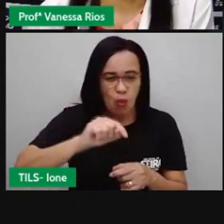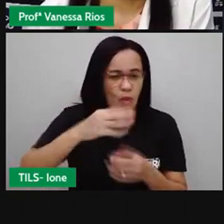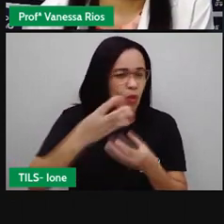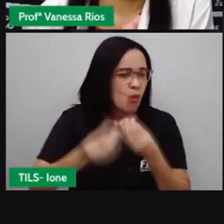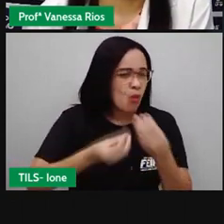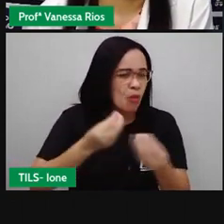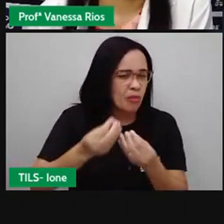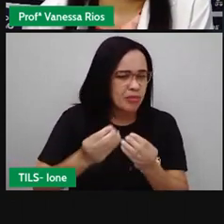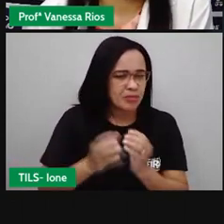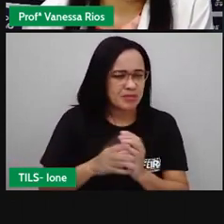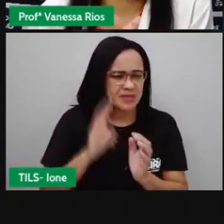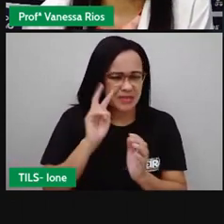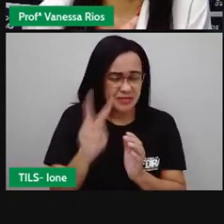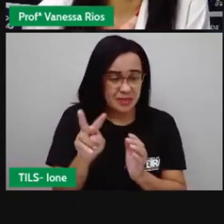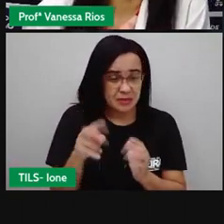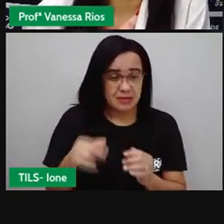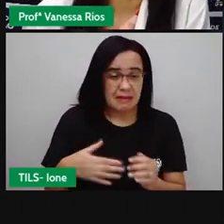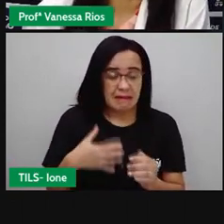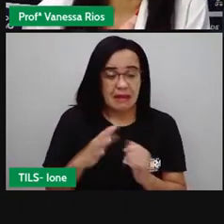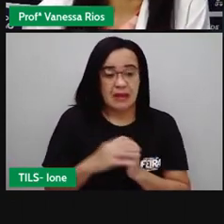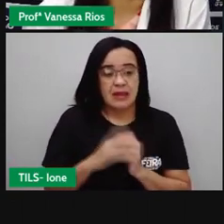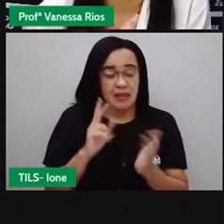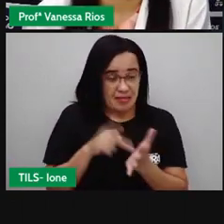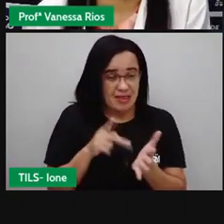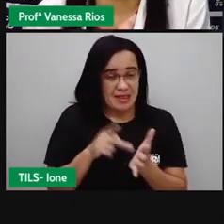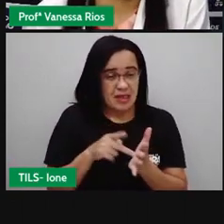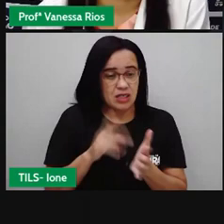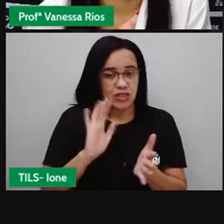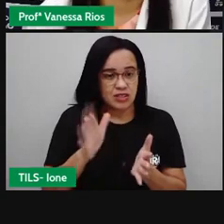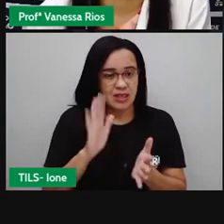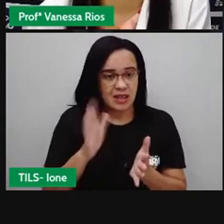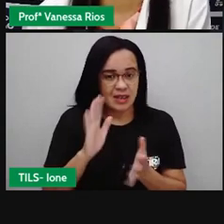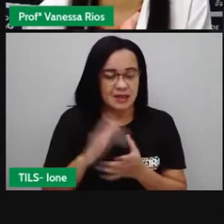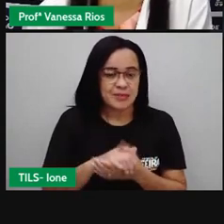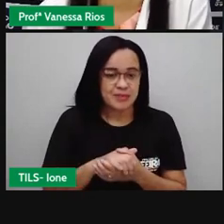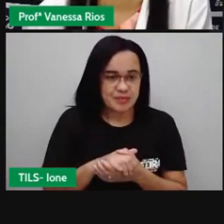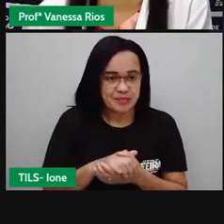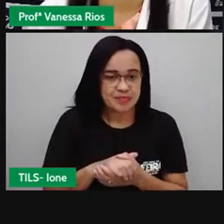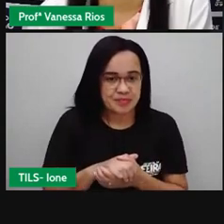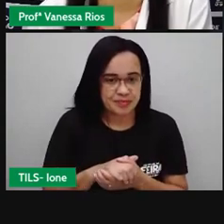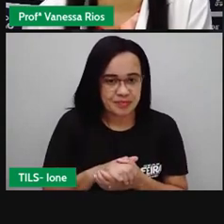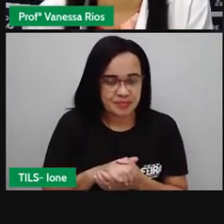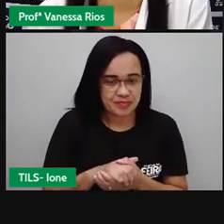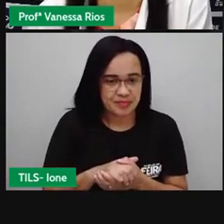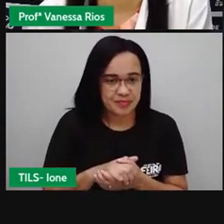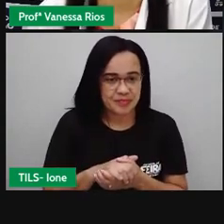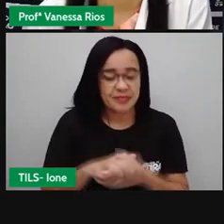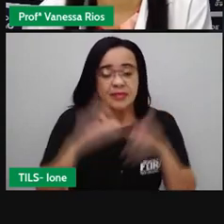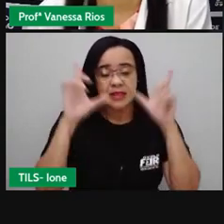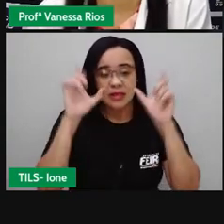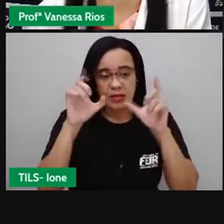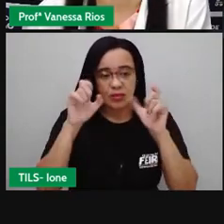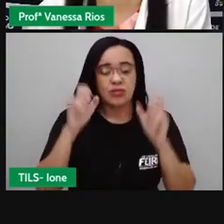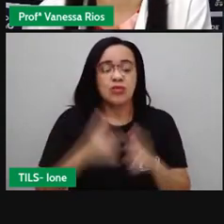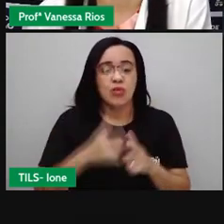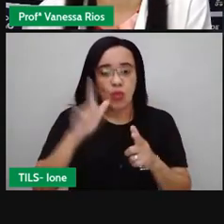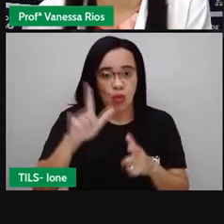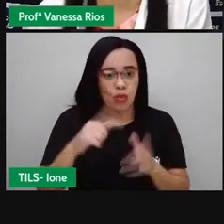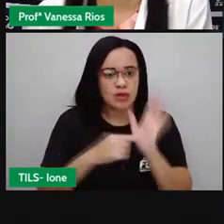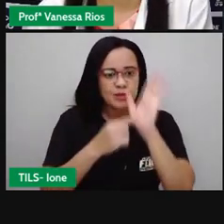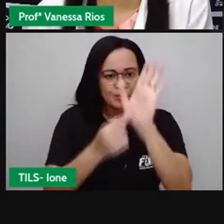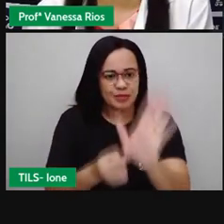viu um desses de verdade? As imagens ainda não acabaram, ó. Tem outra imagem para mostrar.